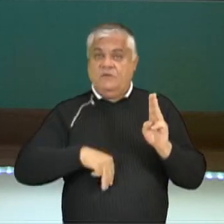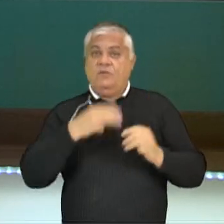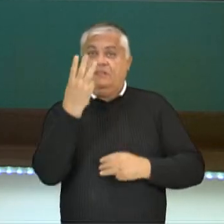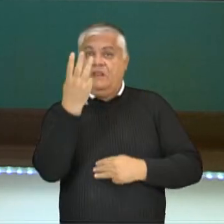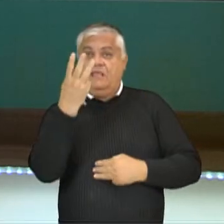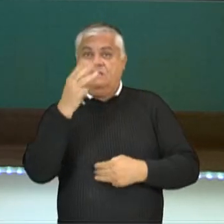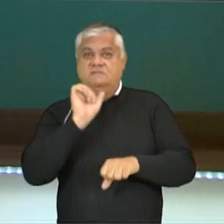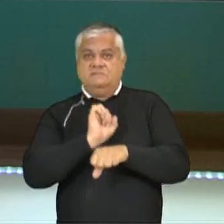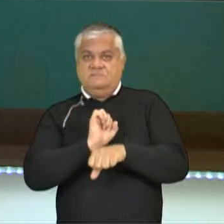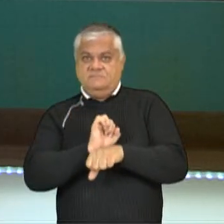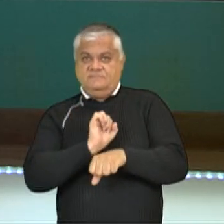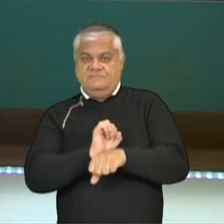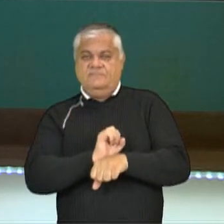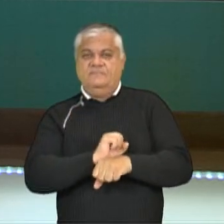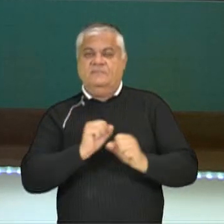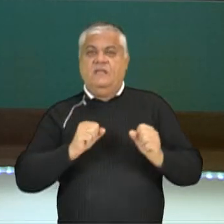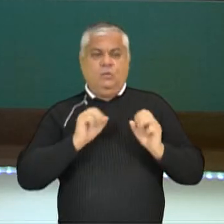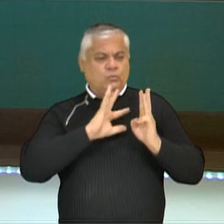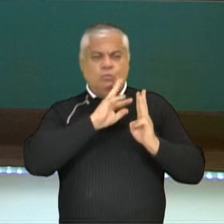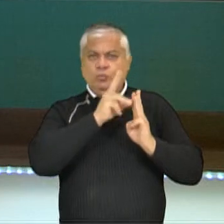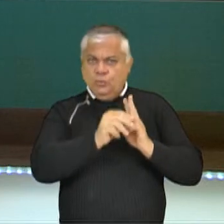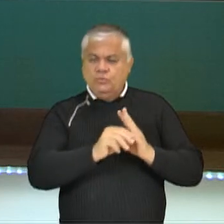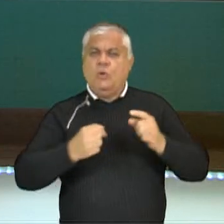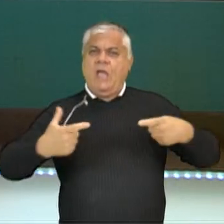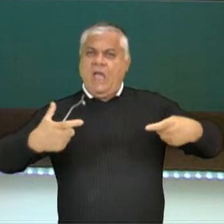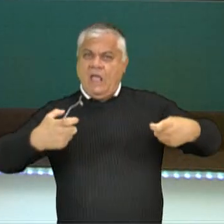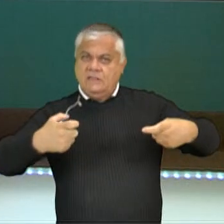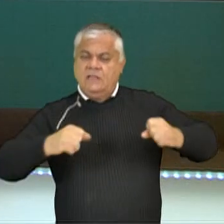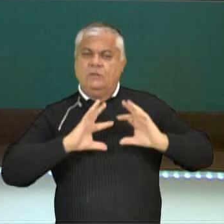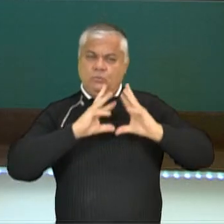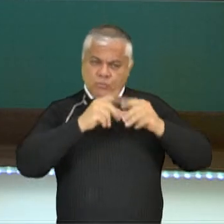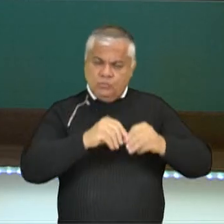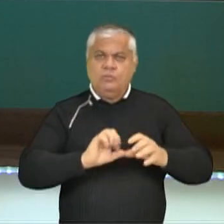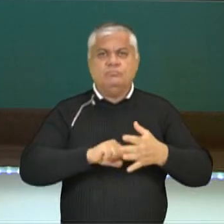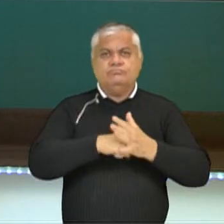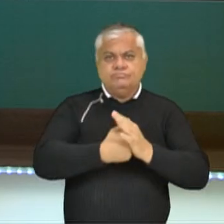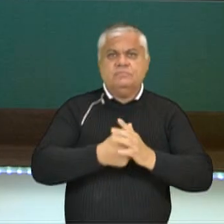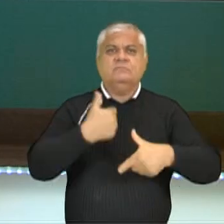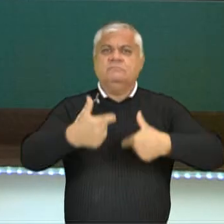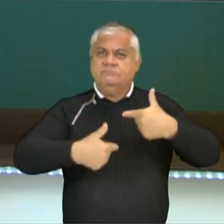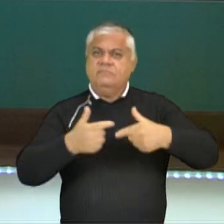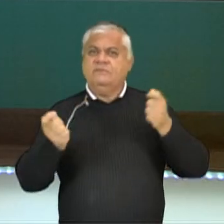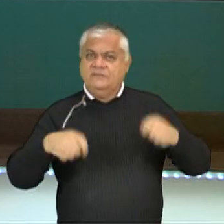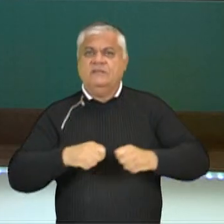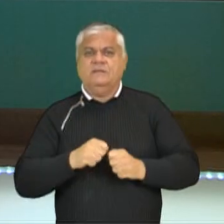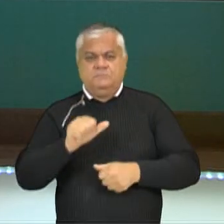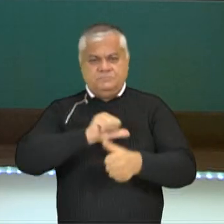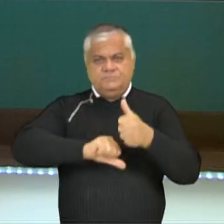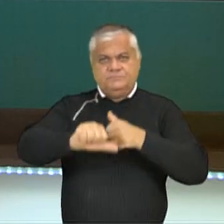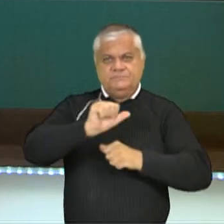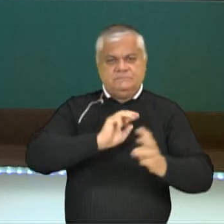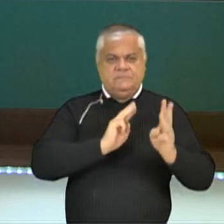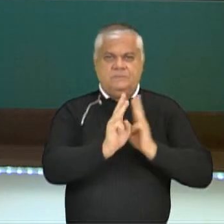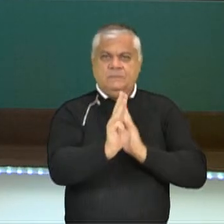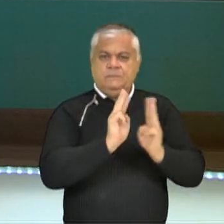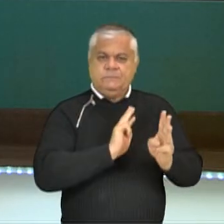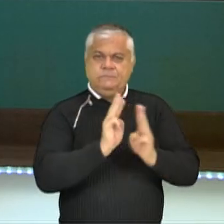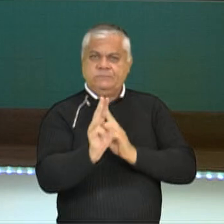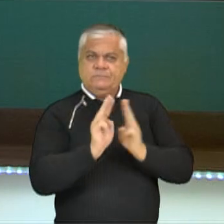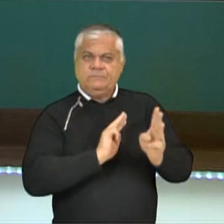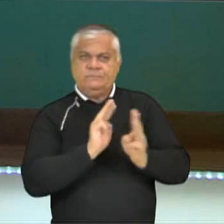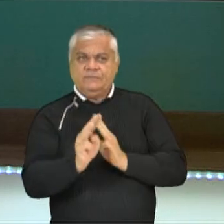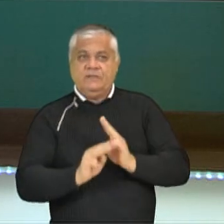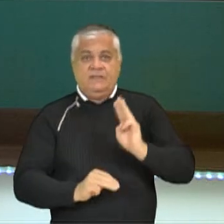todos atuam tanto no ataque como na defesa. Então com uma imagem que a gente já pode identificar, nós estamos vendo aqui três